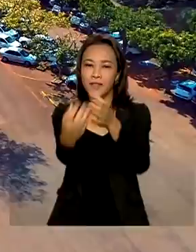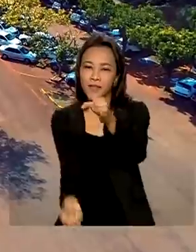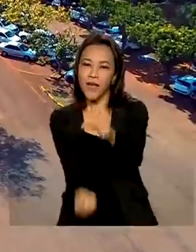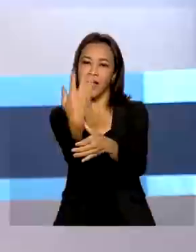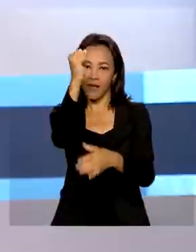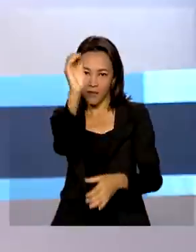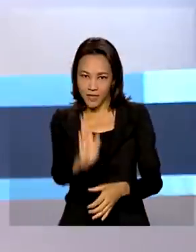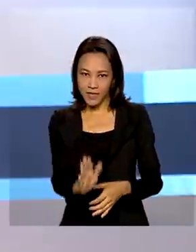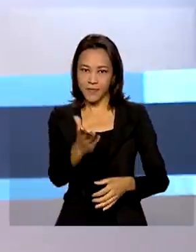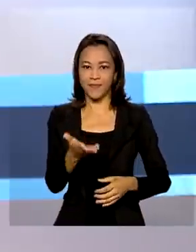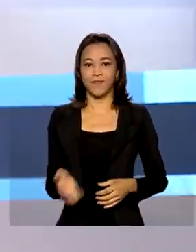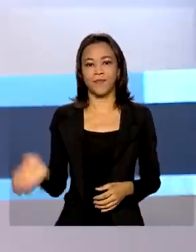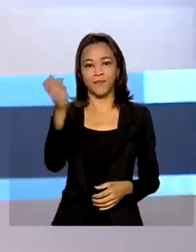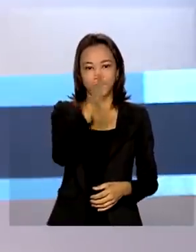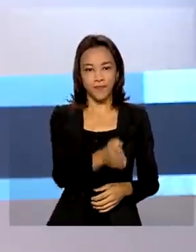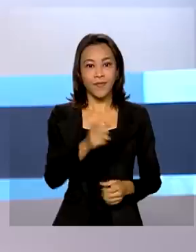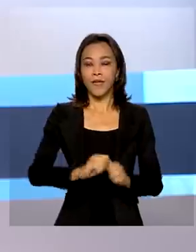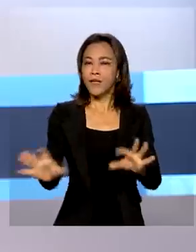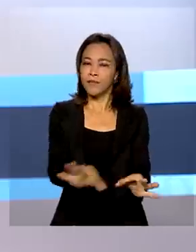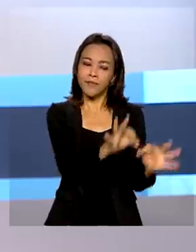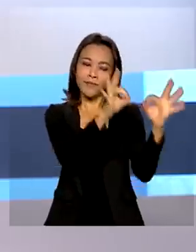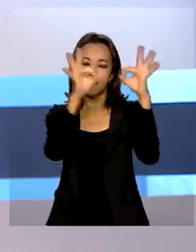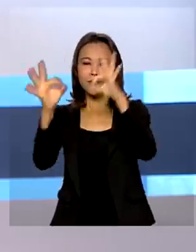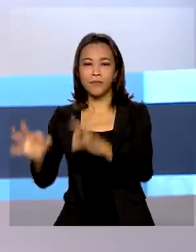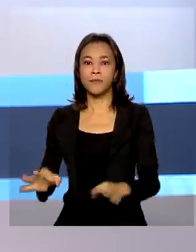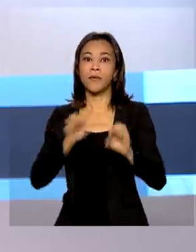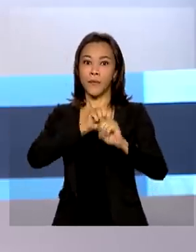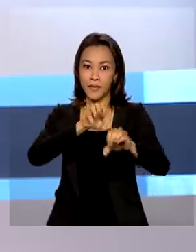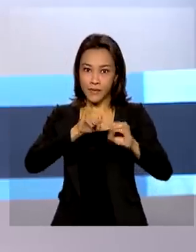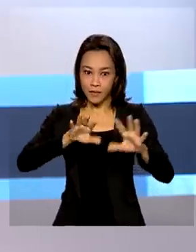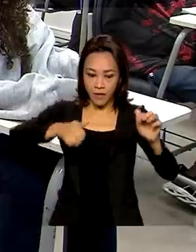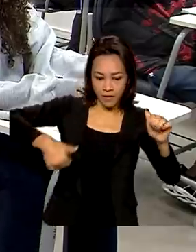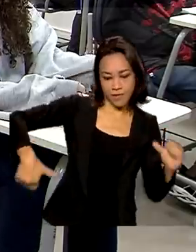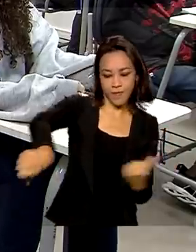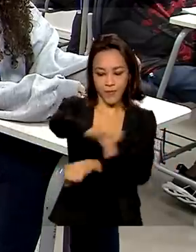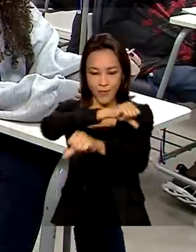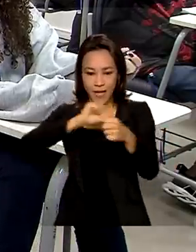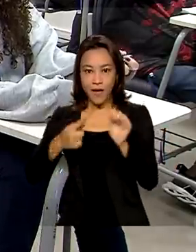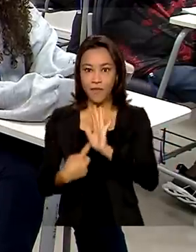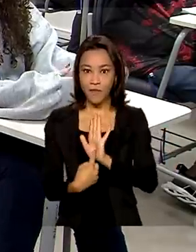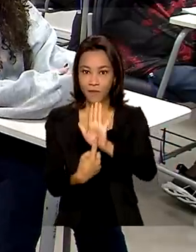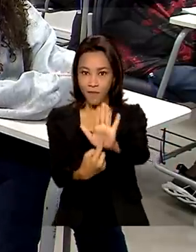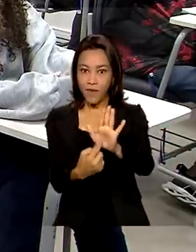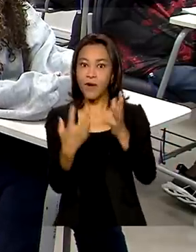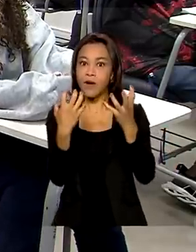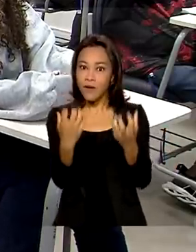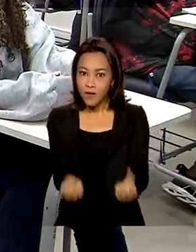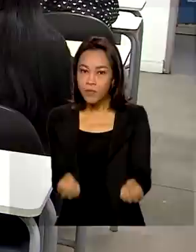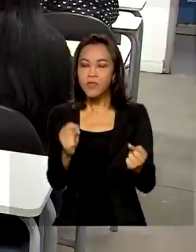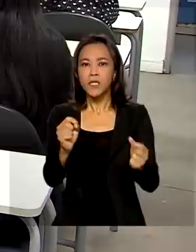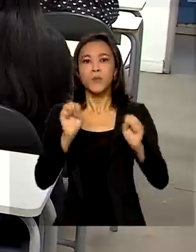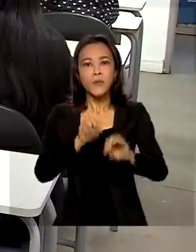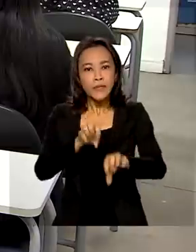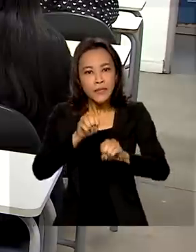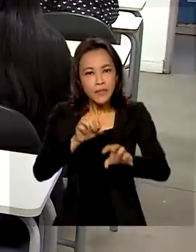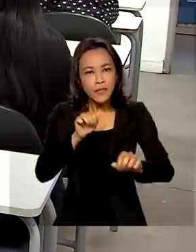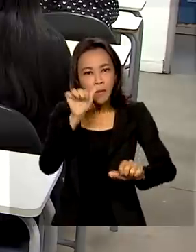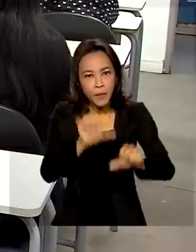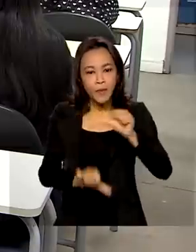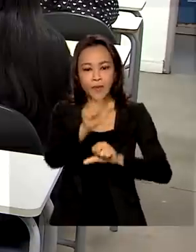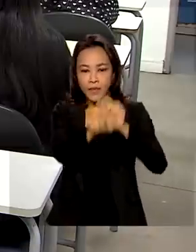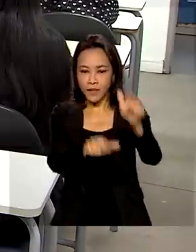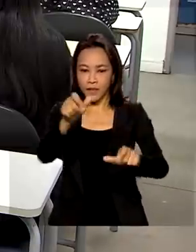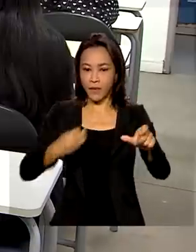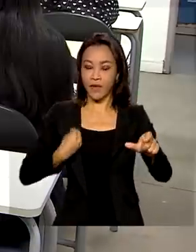no Brasil. E na série Educar para Transformar, vamos mostrar que o ensino está mudando a vida de quem